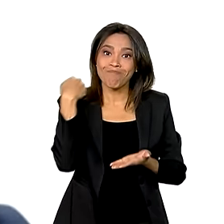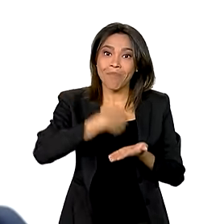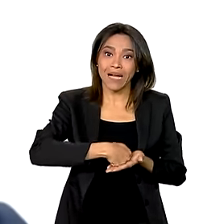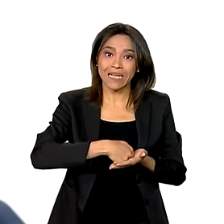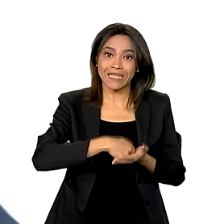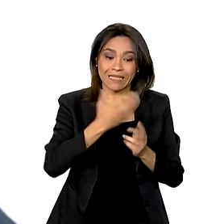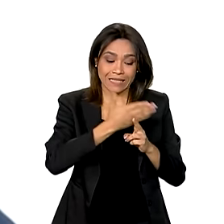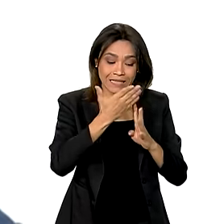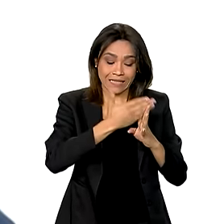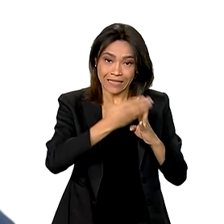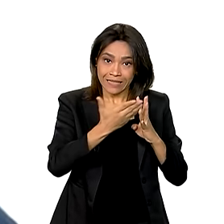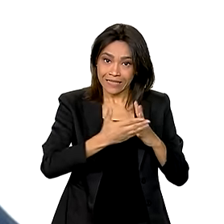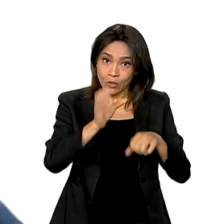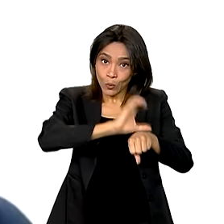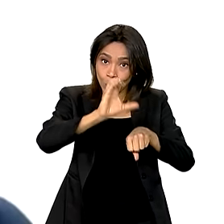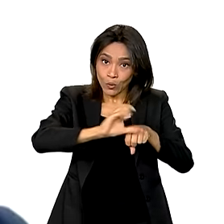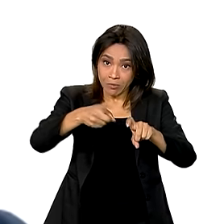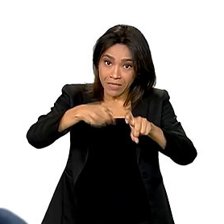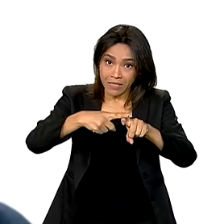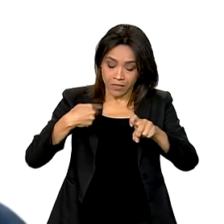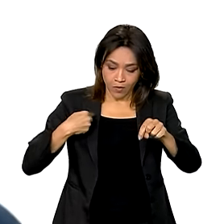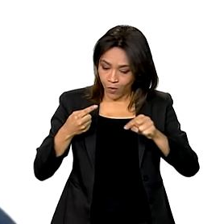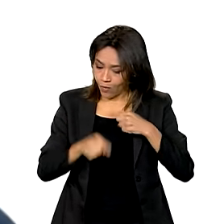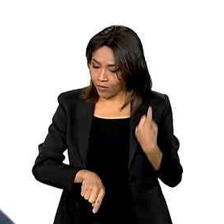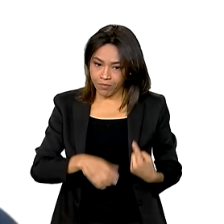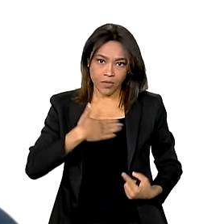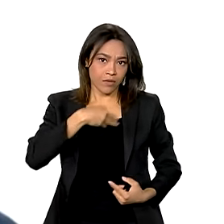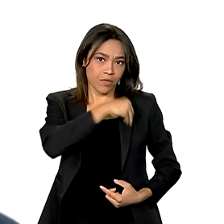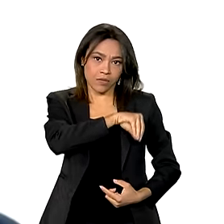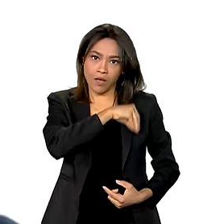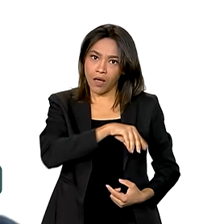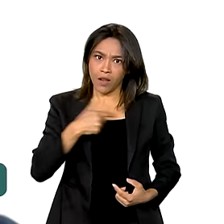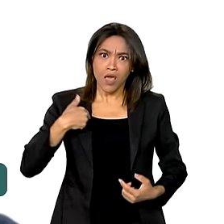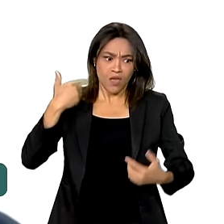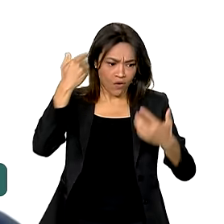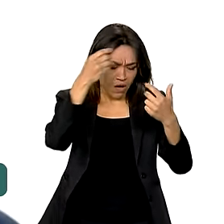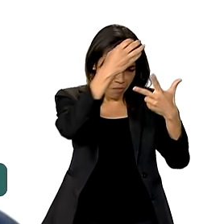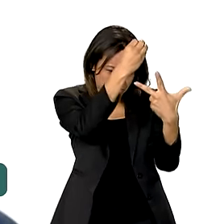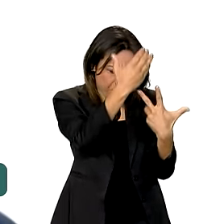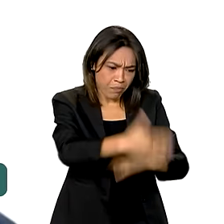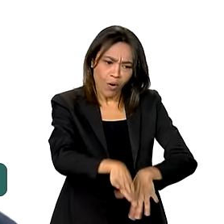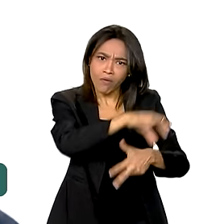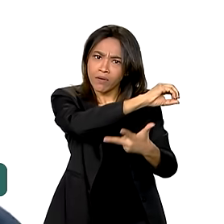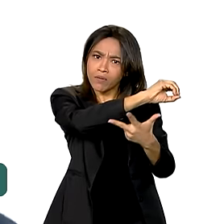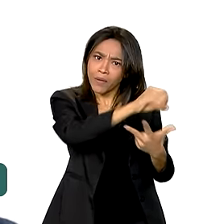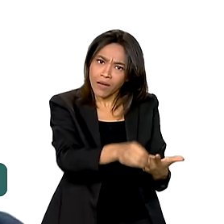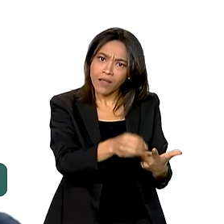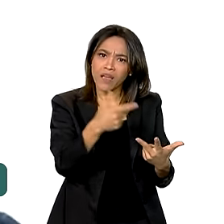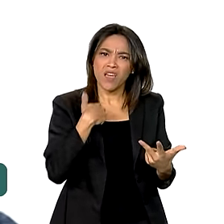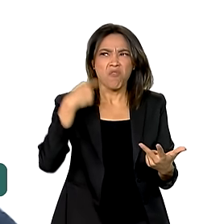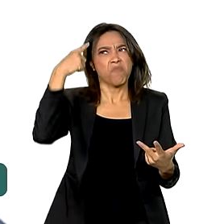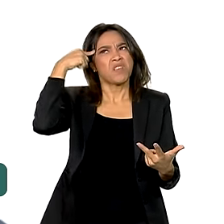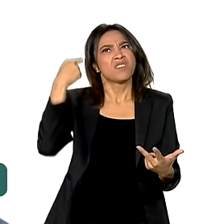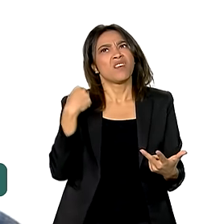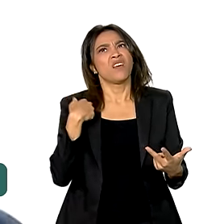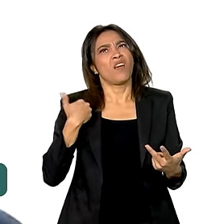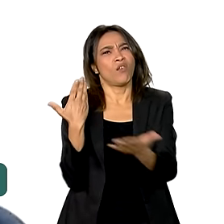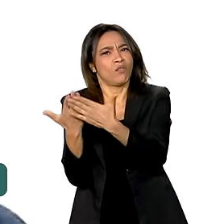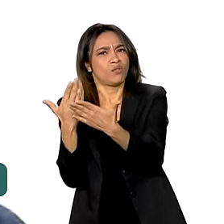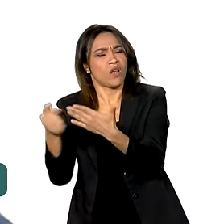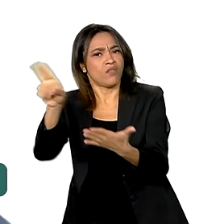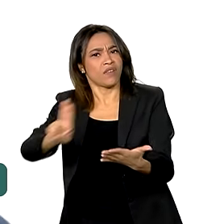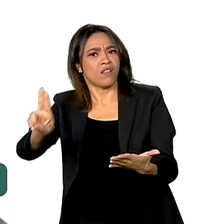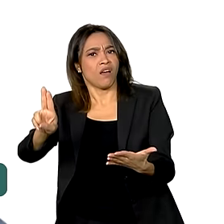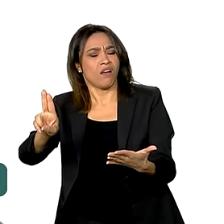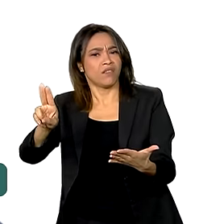a minha renda não é compatível com isso jamais. Tanto ainda, quando eu fiz, eu nem fiz pensamento do meu particular. A minha cabeça eu jamais viria porque eu não tinha como